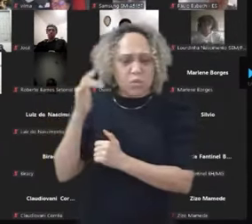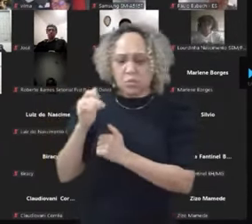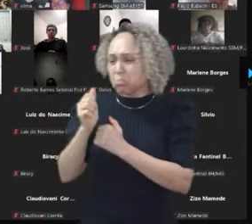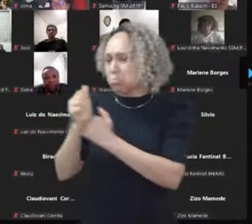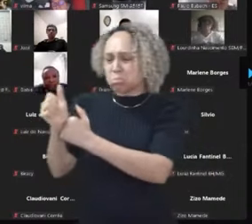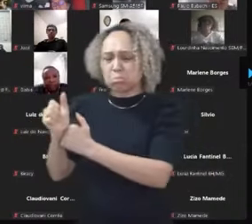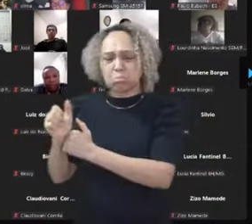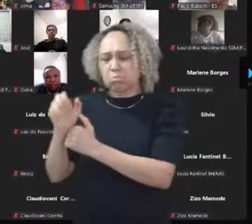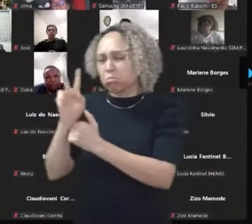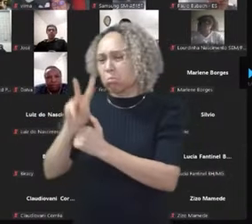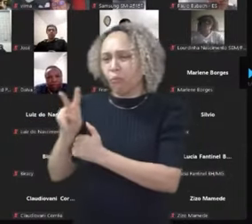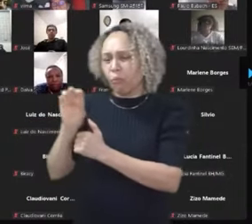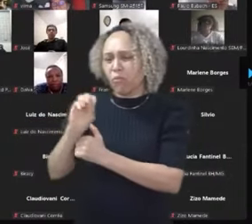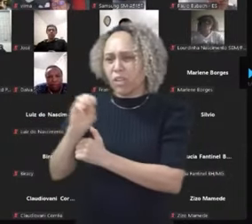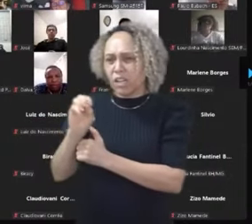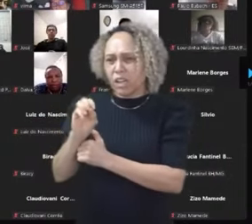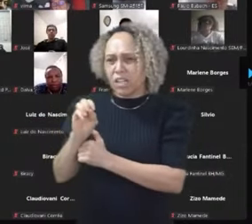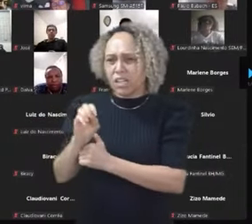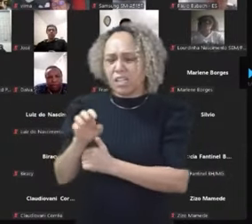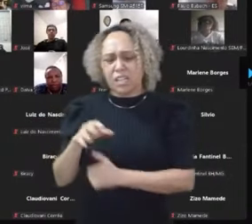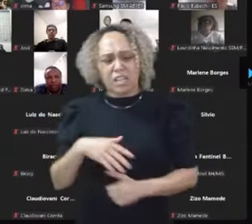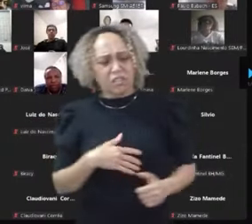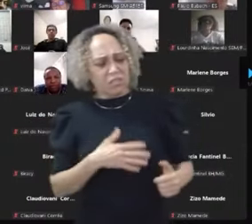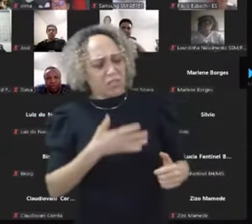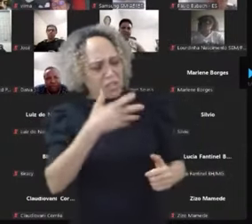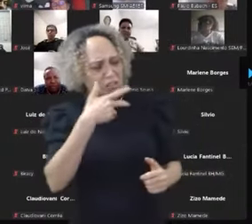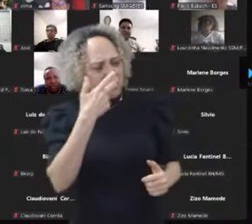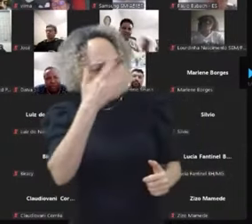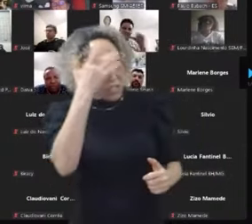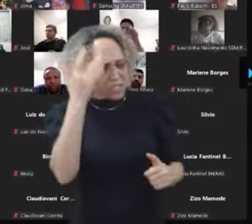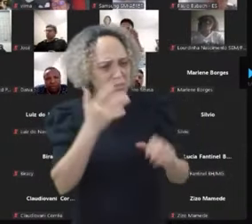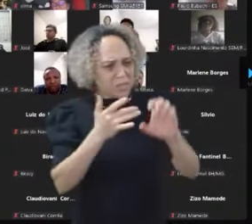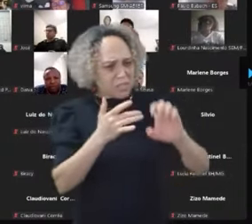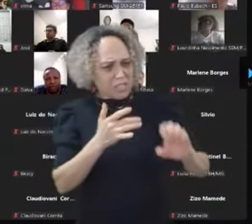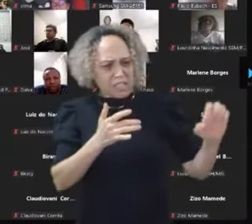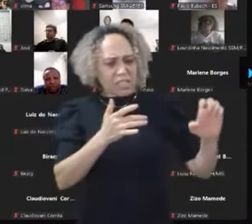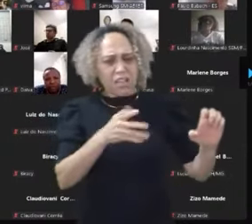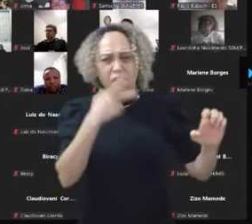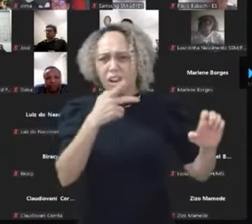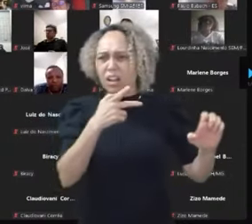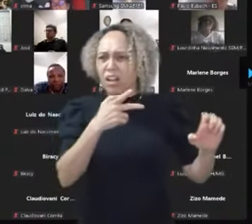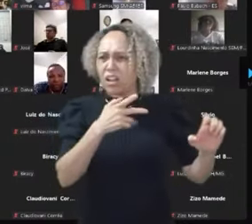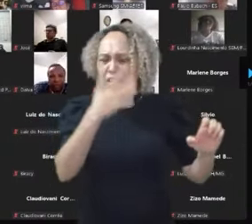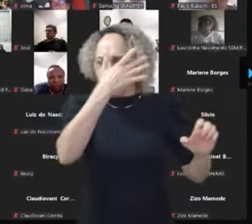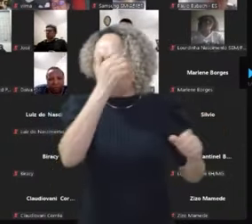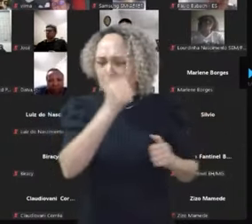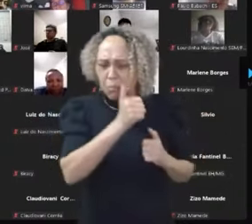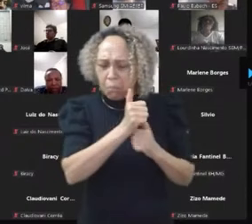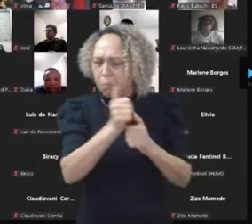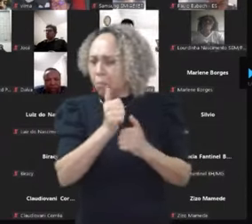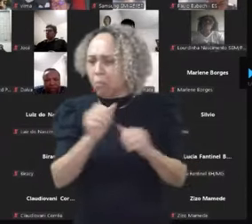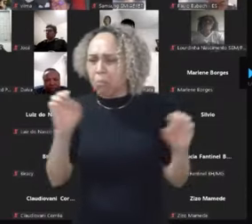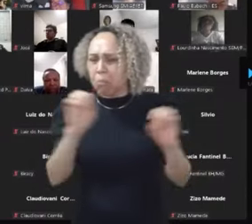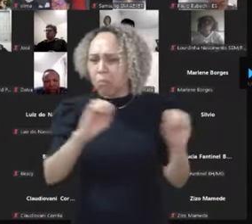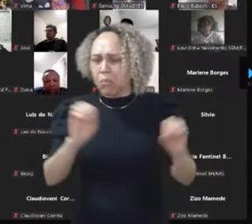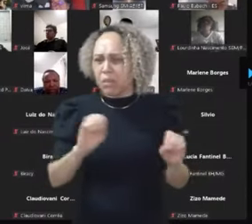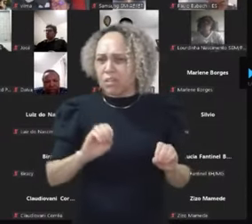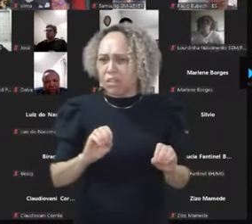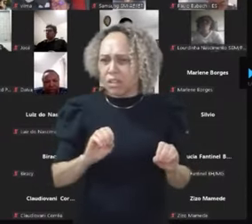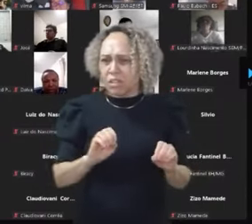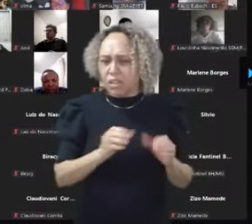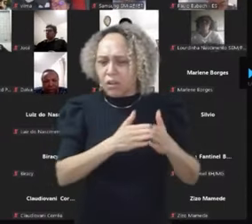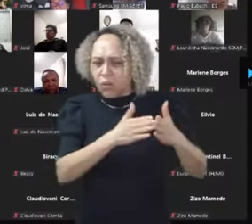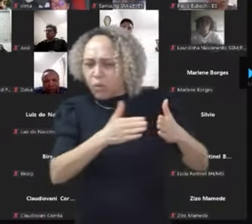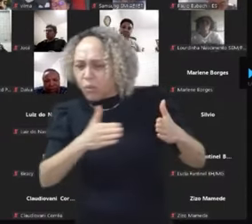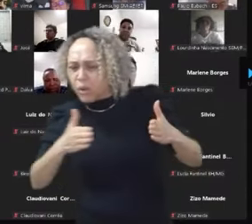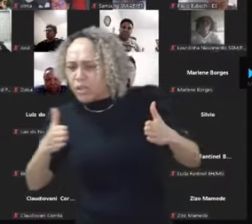E aí eu vi muita gente de esquerda reclamando, caramba, não estou mais ganhando seguidores. Essa reclamação foi durante o ano, depois aí do começo de abril.